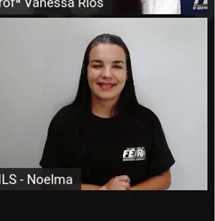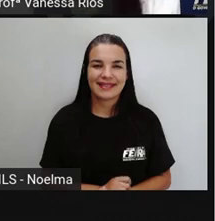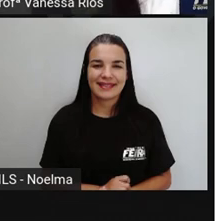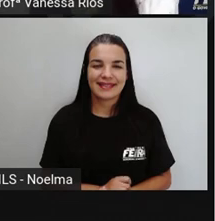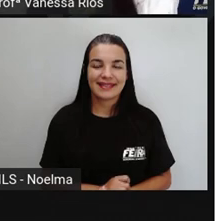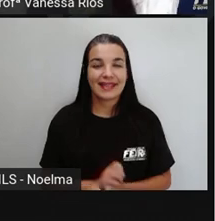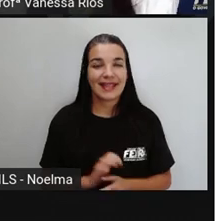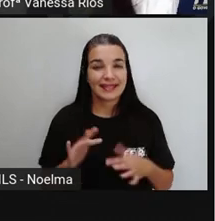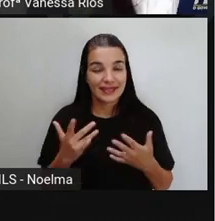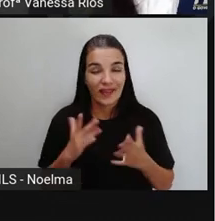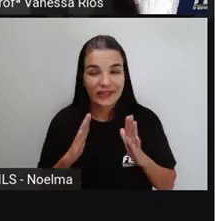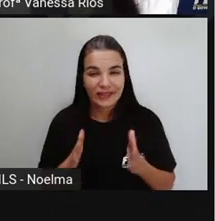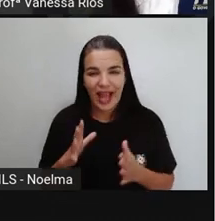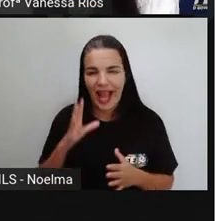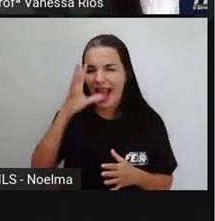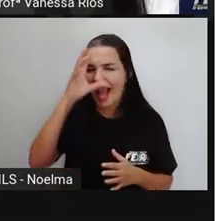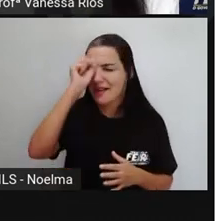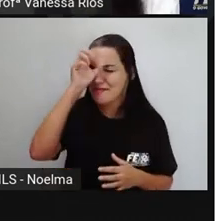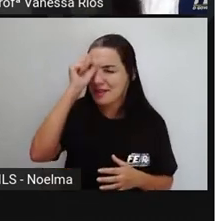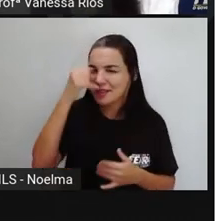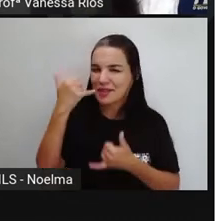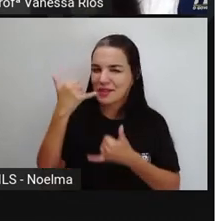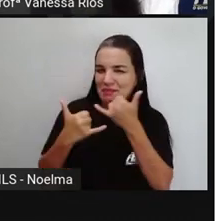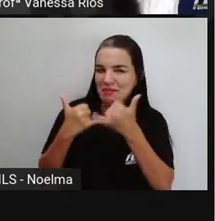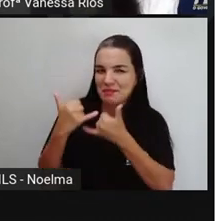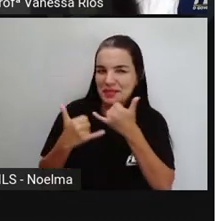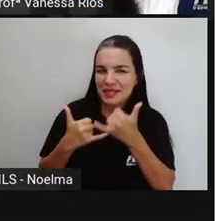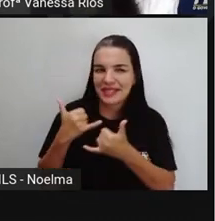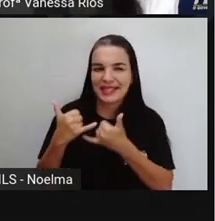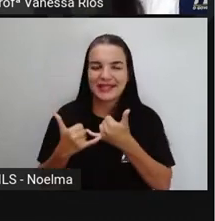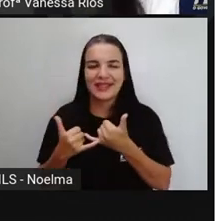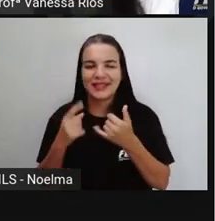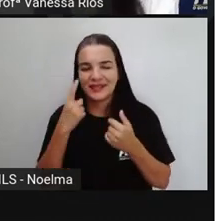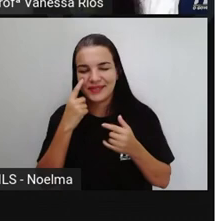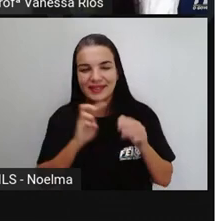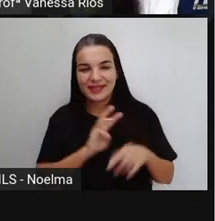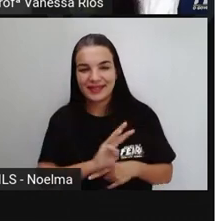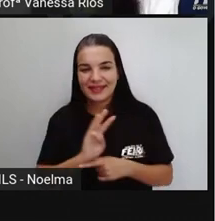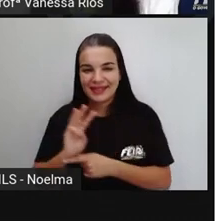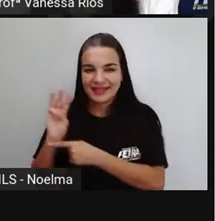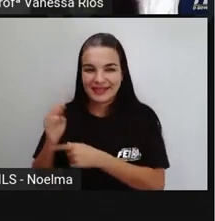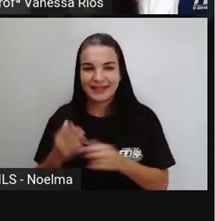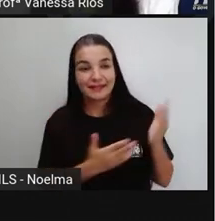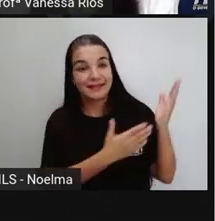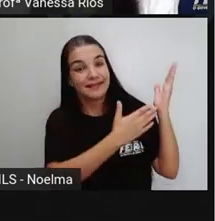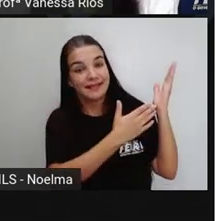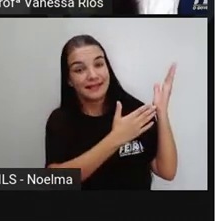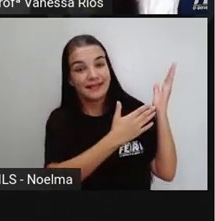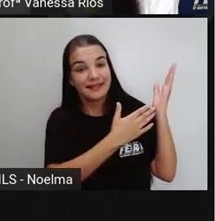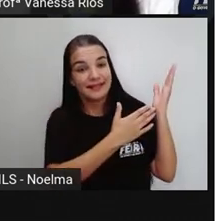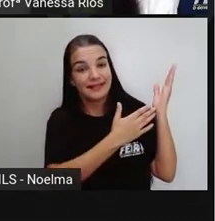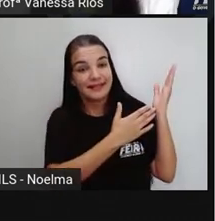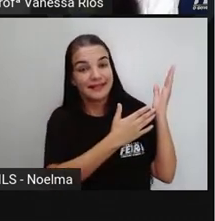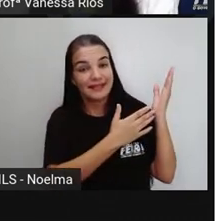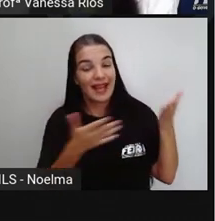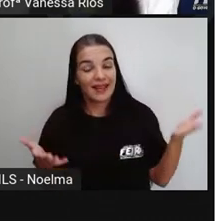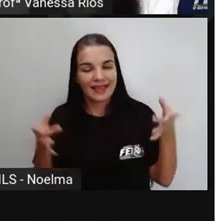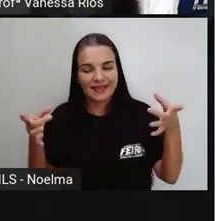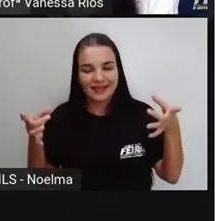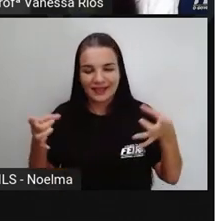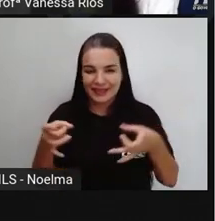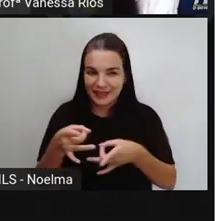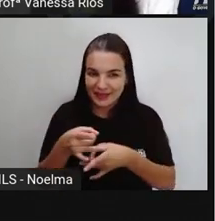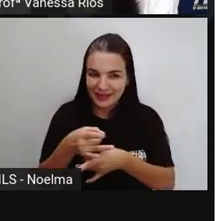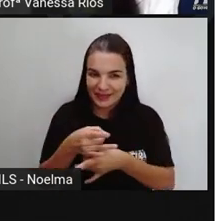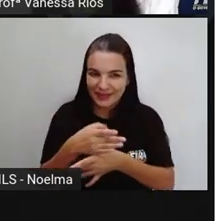né? Depois de já ter aprendido aí brincando, através aí do link desse jogo. A pró conclui a aula agora,